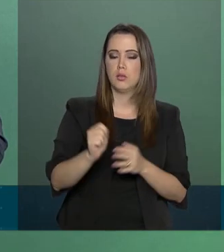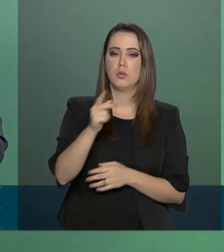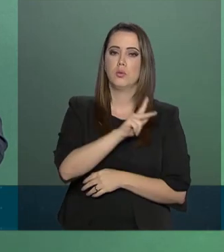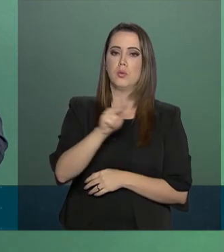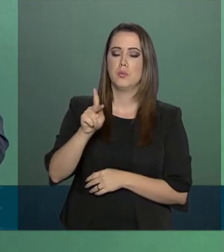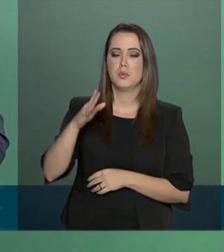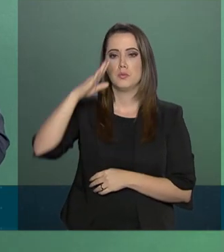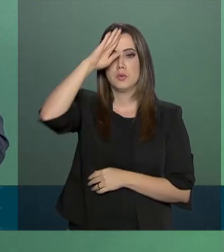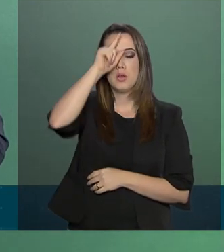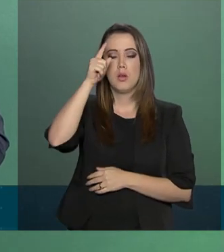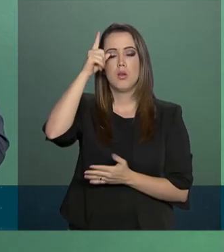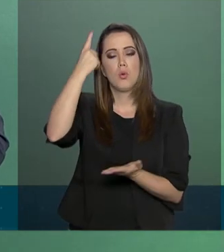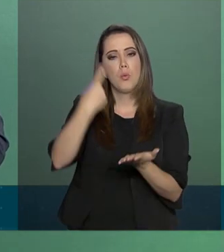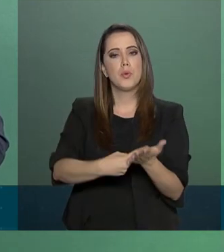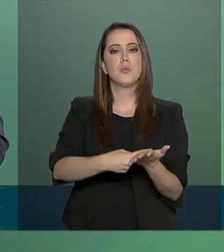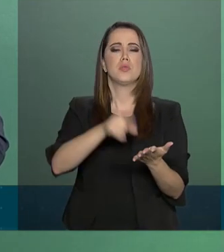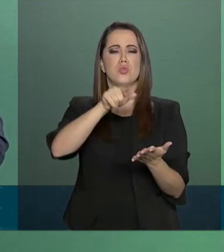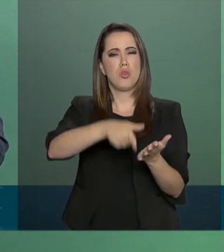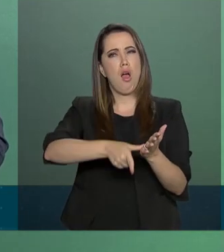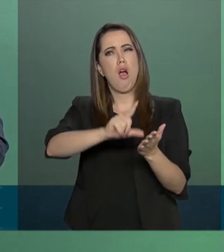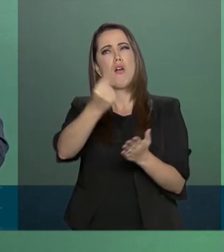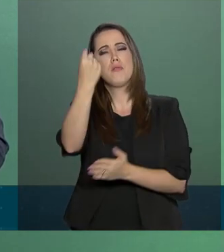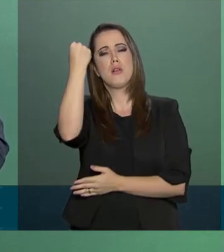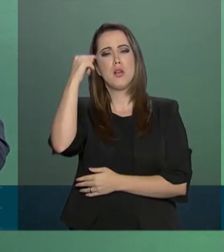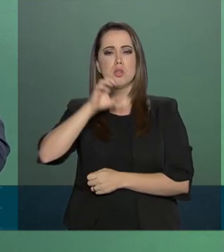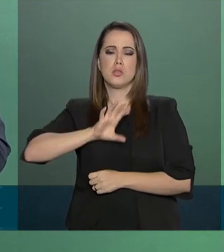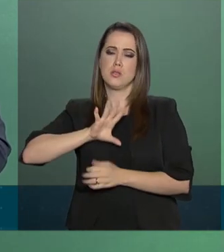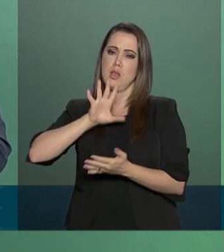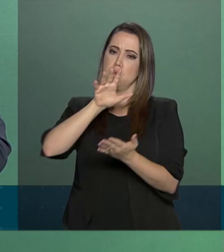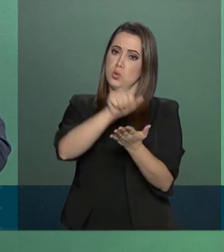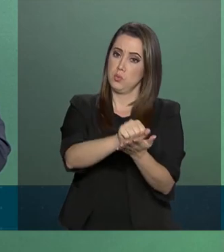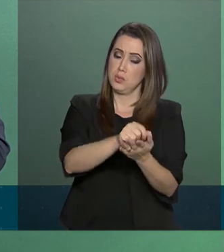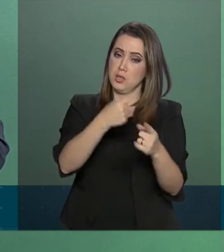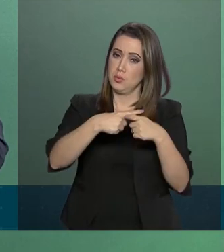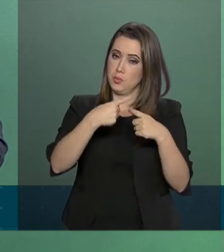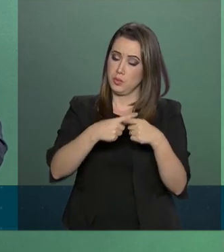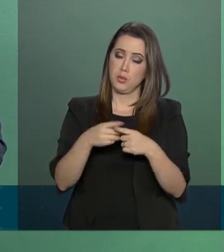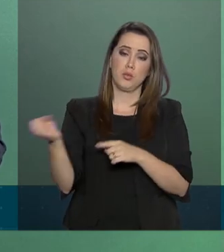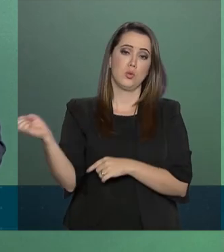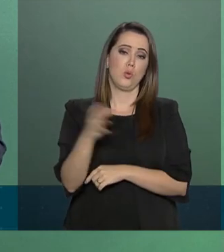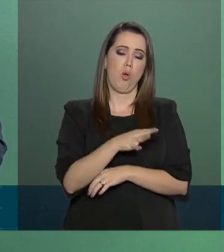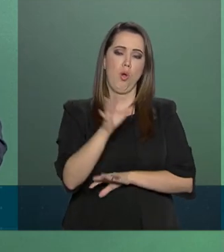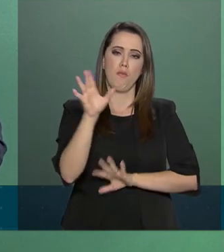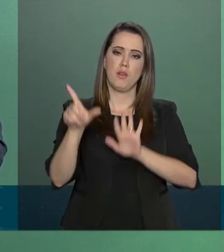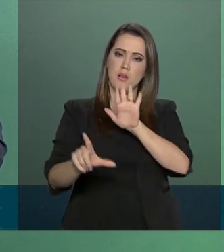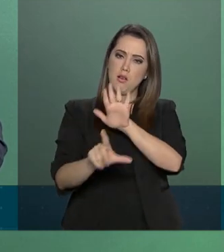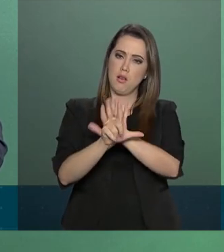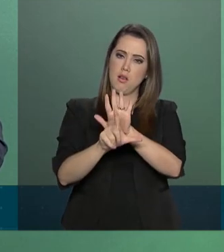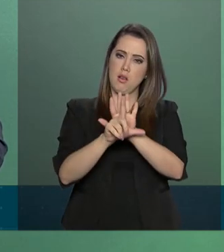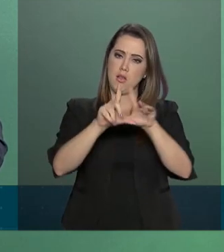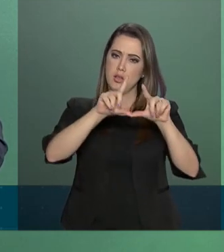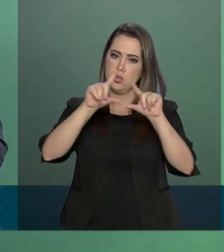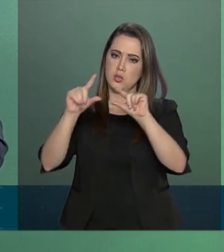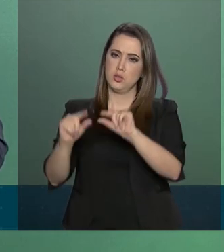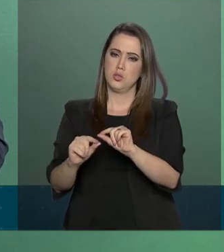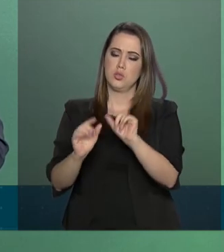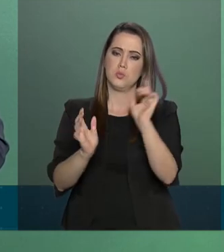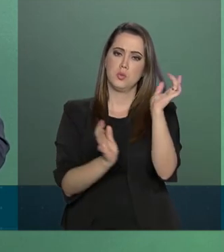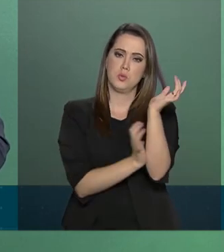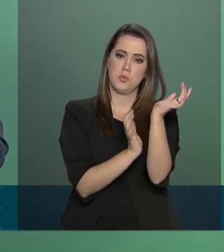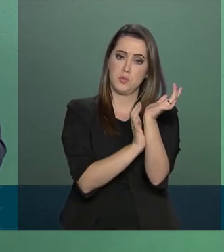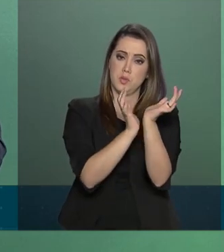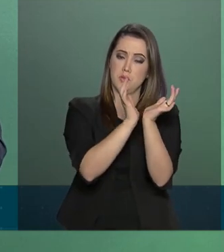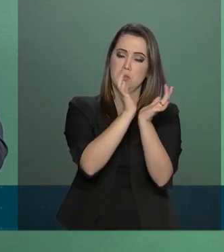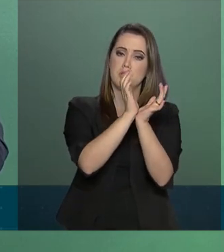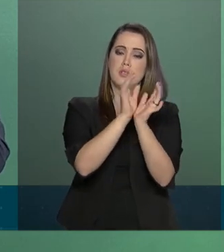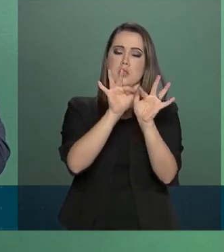brasileira. É um esforço do governo para modernizar a legislação, reduzir a burocracia